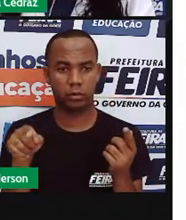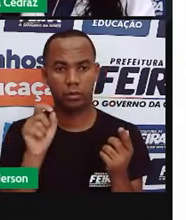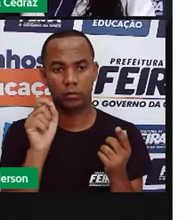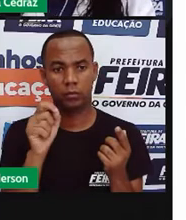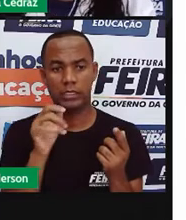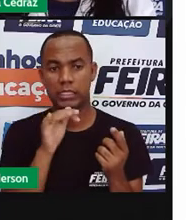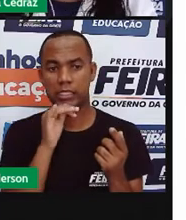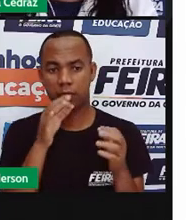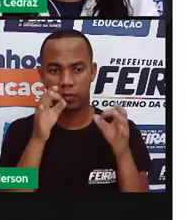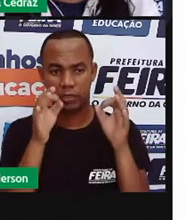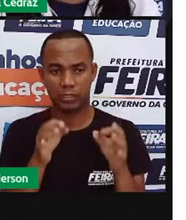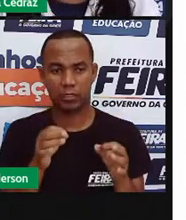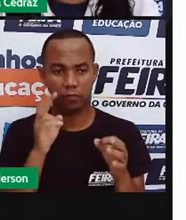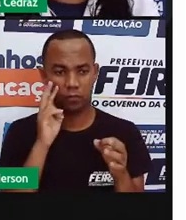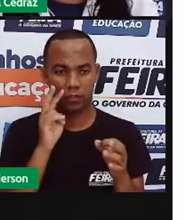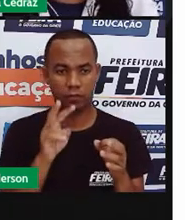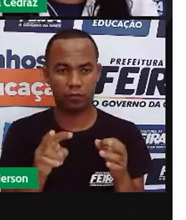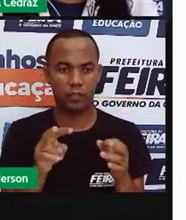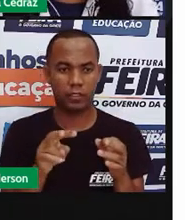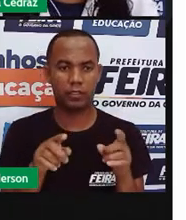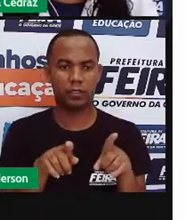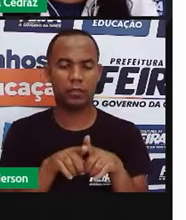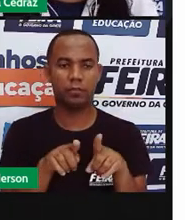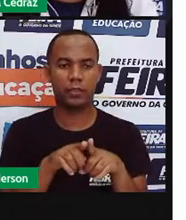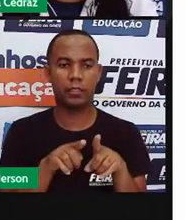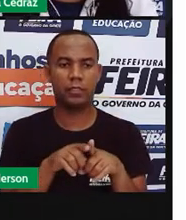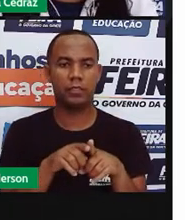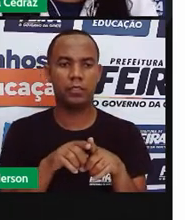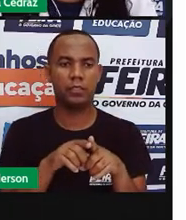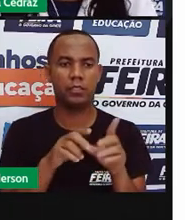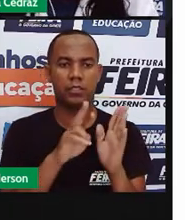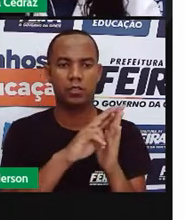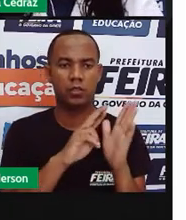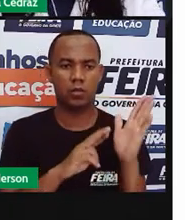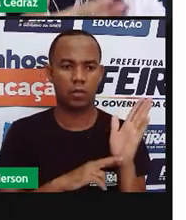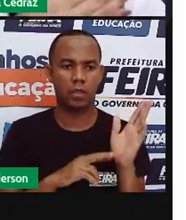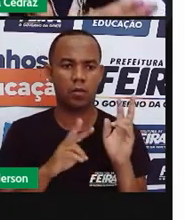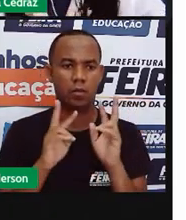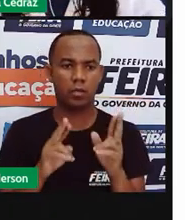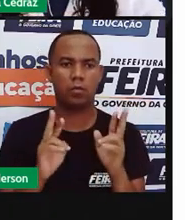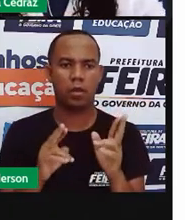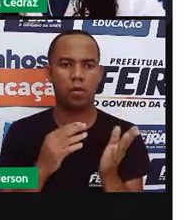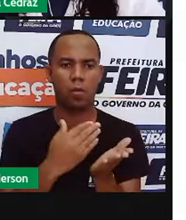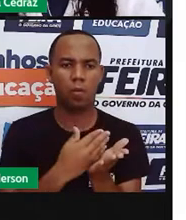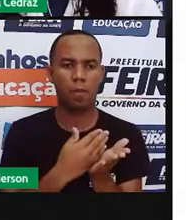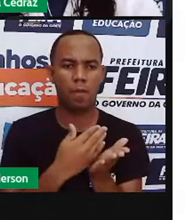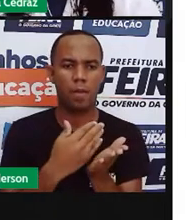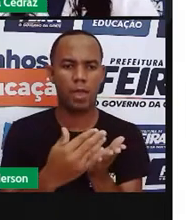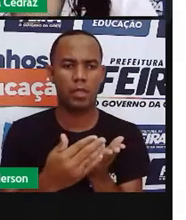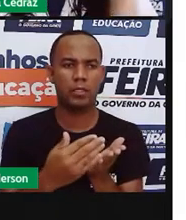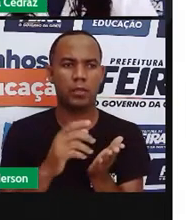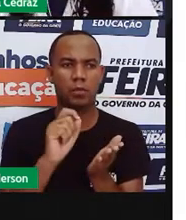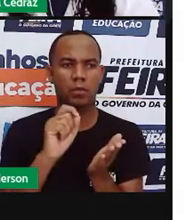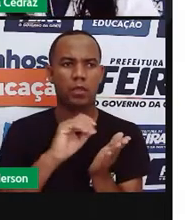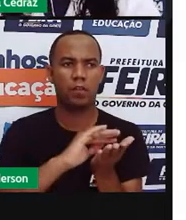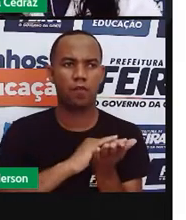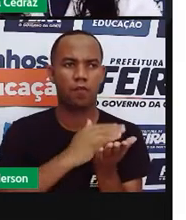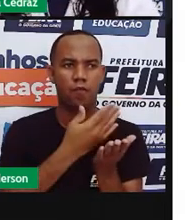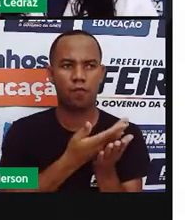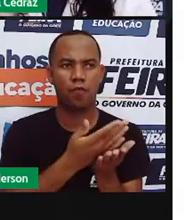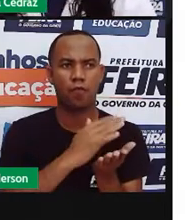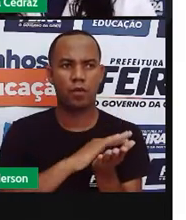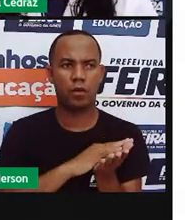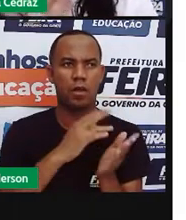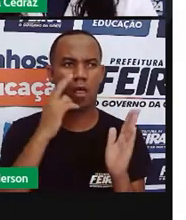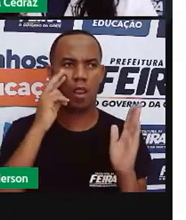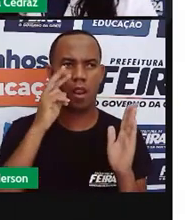curso certinho. O do jornal impresso é dessa forma. A gente começa na primeira página, vira a folha e